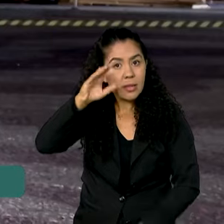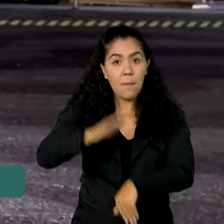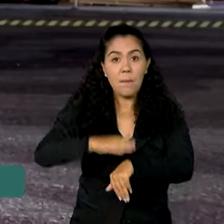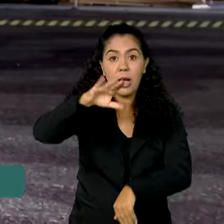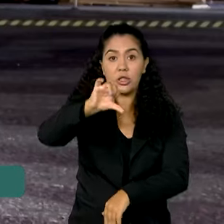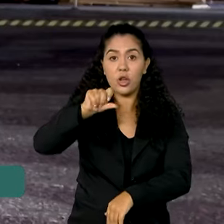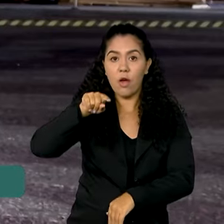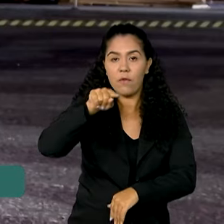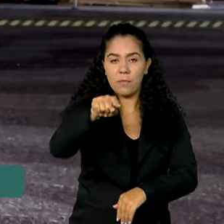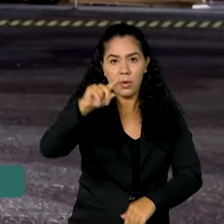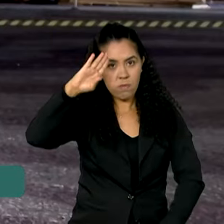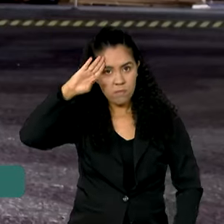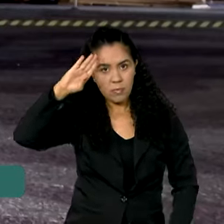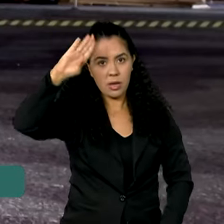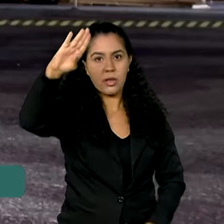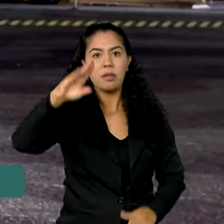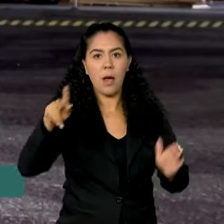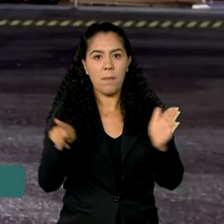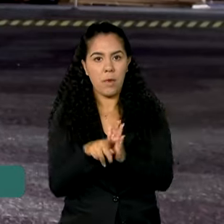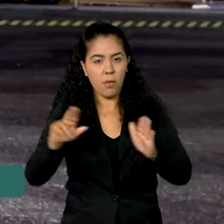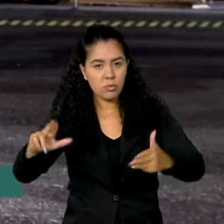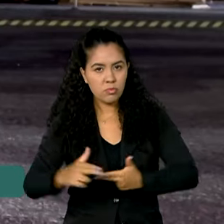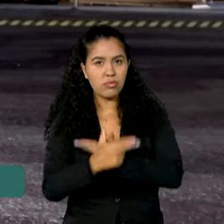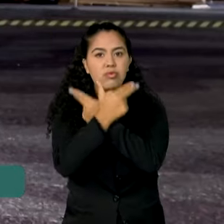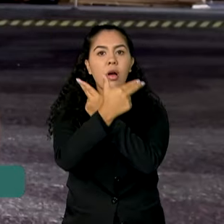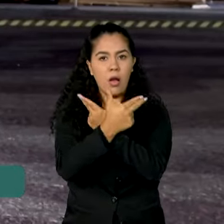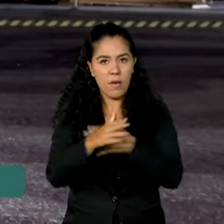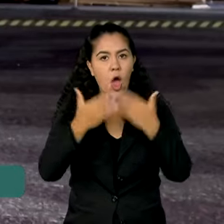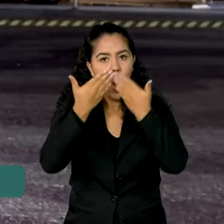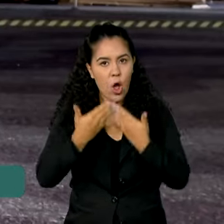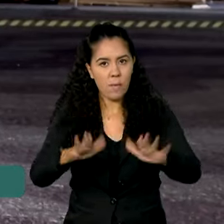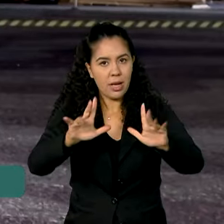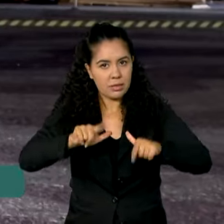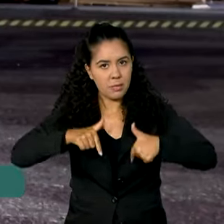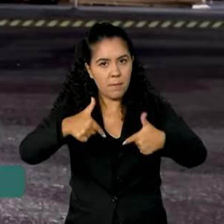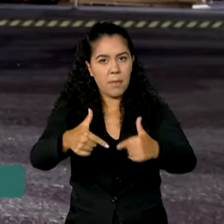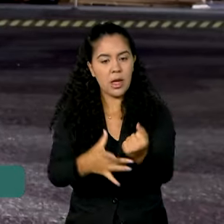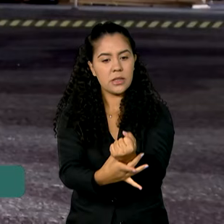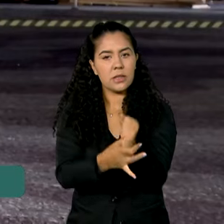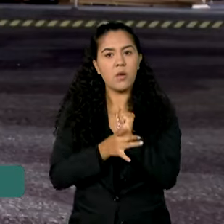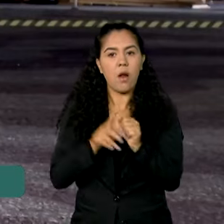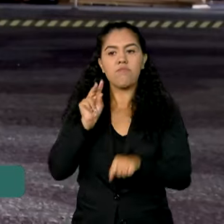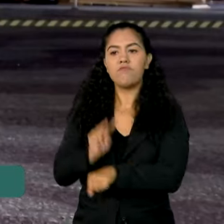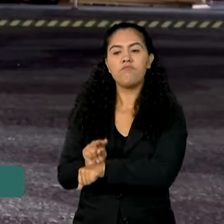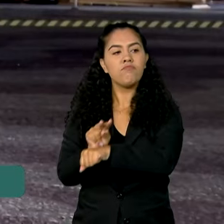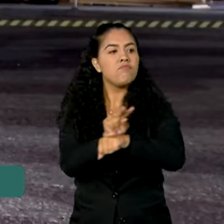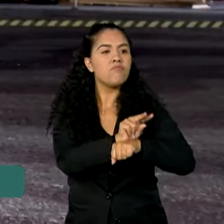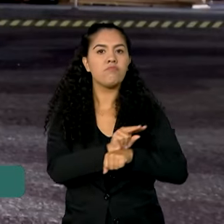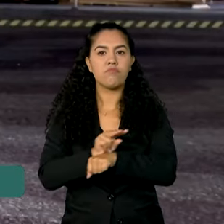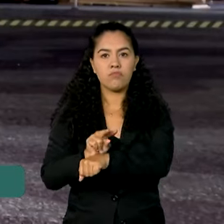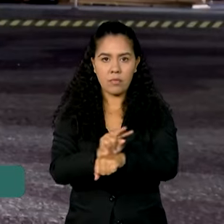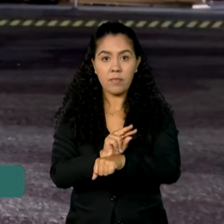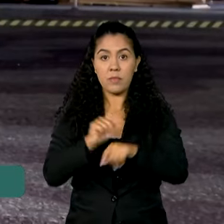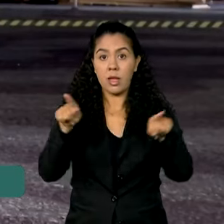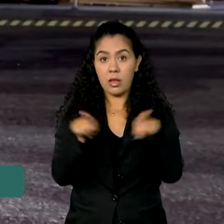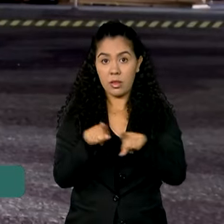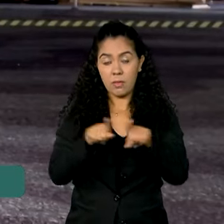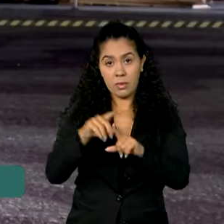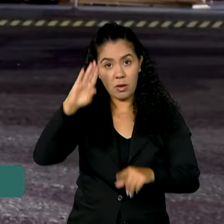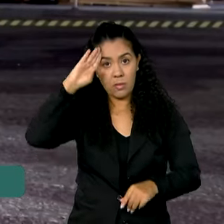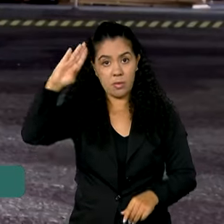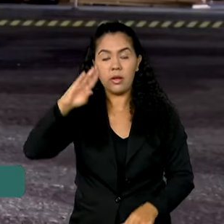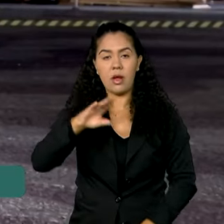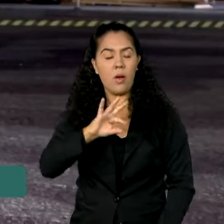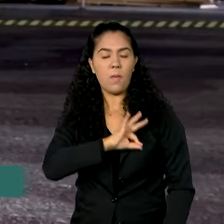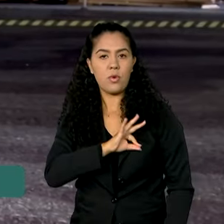militares das Forças Armadas vão começar a trabalhar aí na segurança do evento. Os efetivos das Polícias Federal